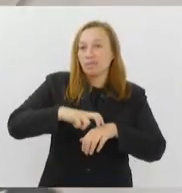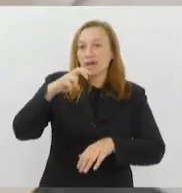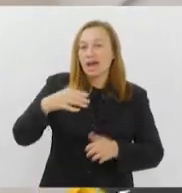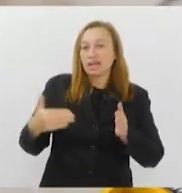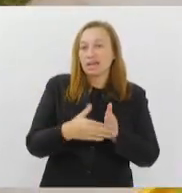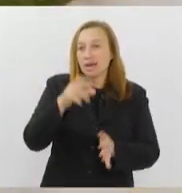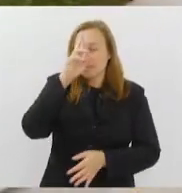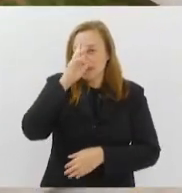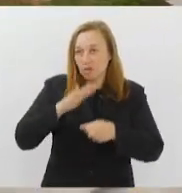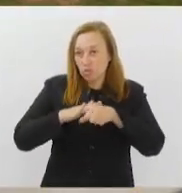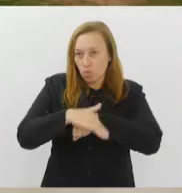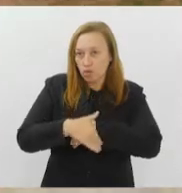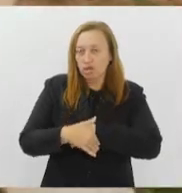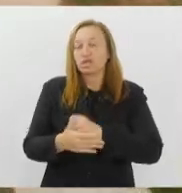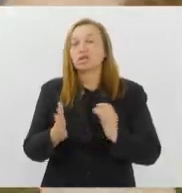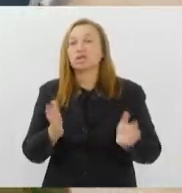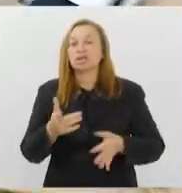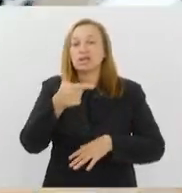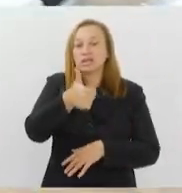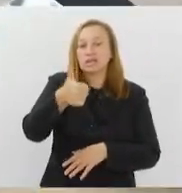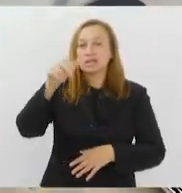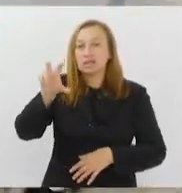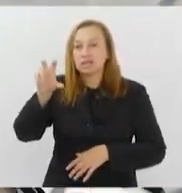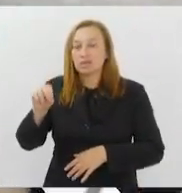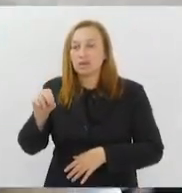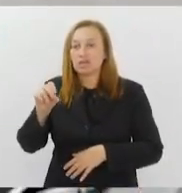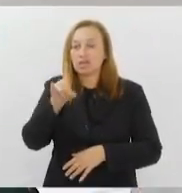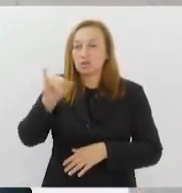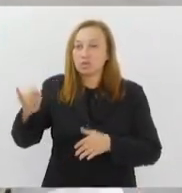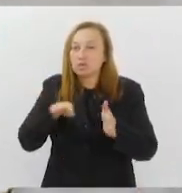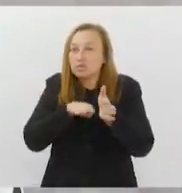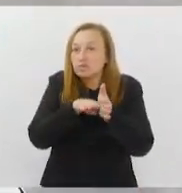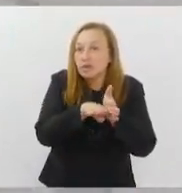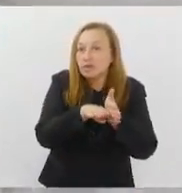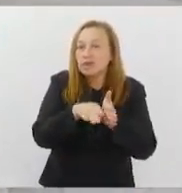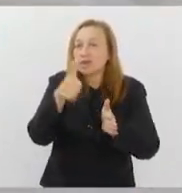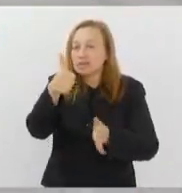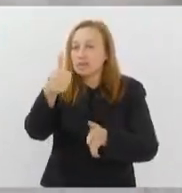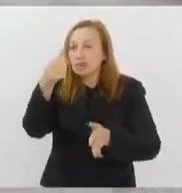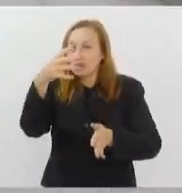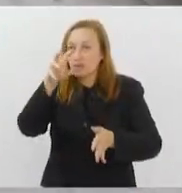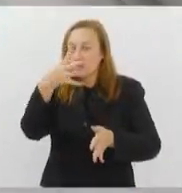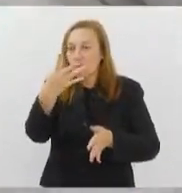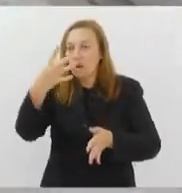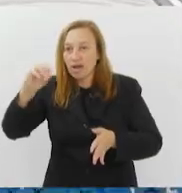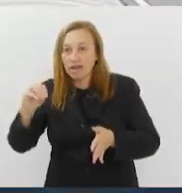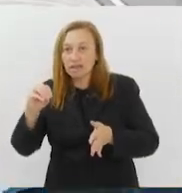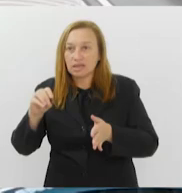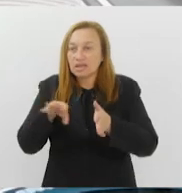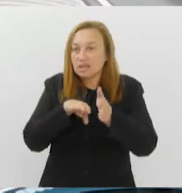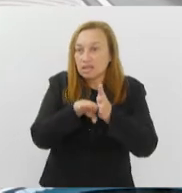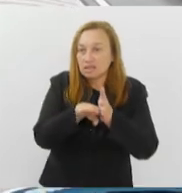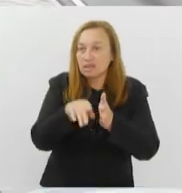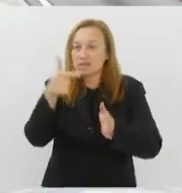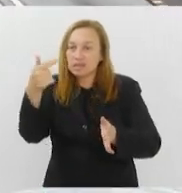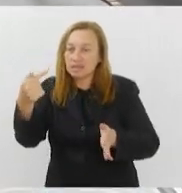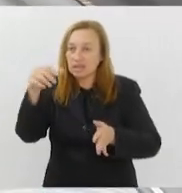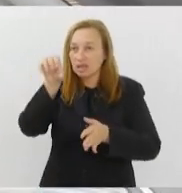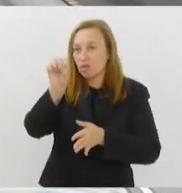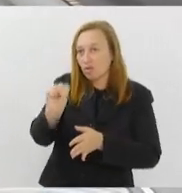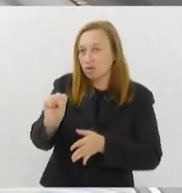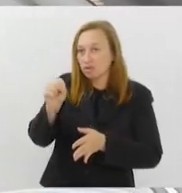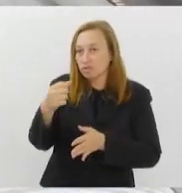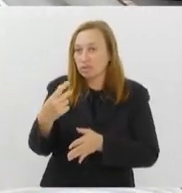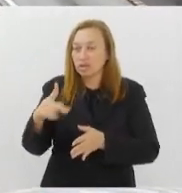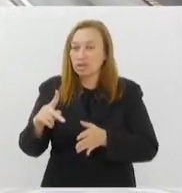-noite. Ao todo das 152 paradas, sendo 140 estações e 12 terminais do sistema, 78 delas